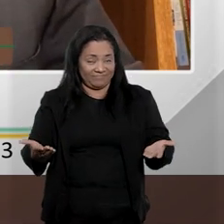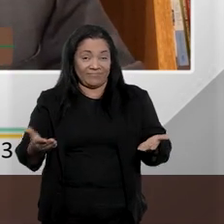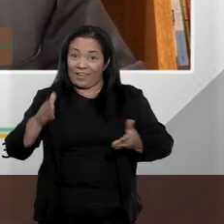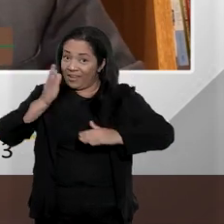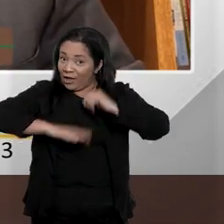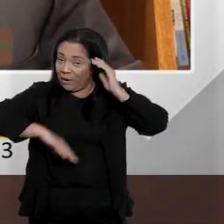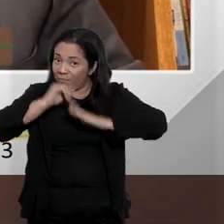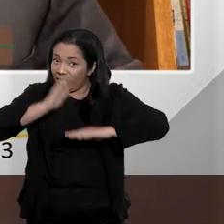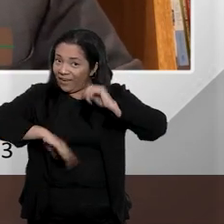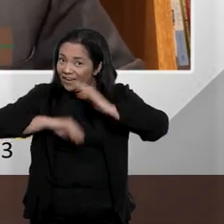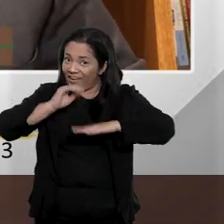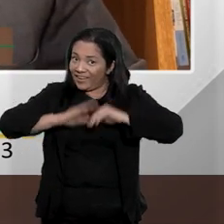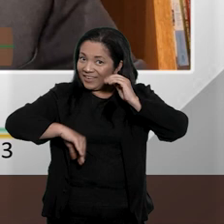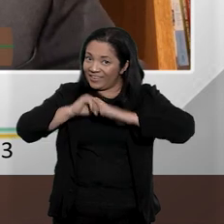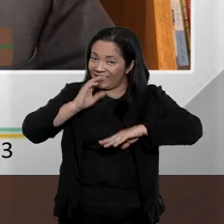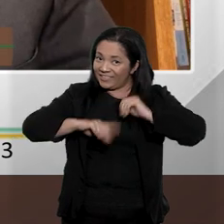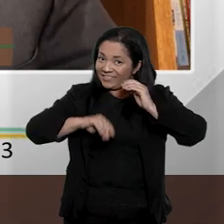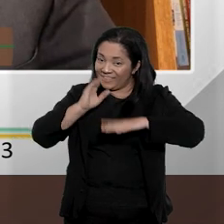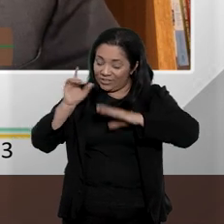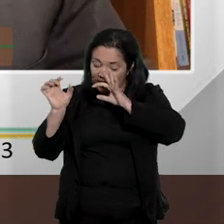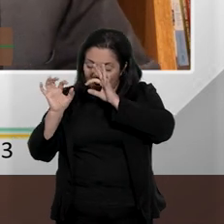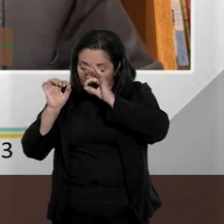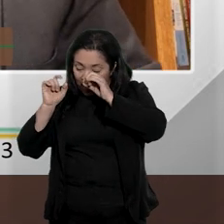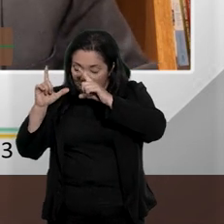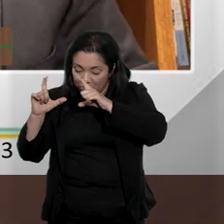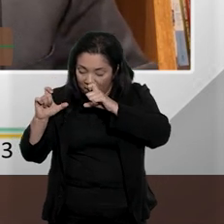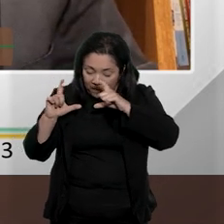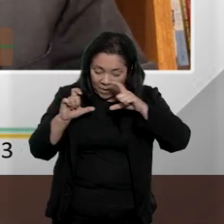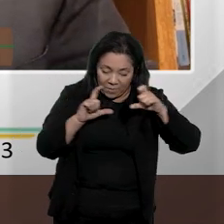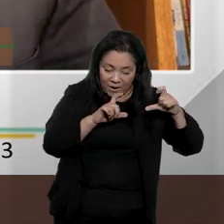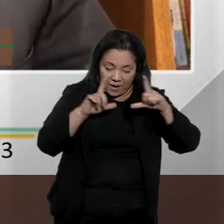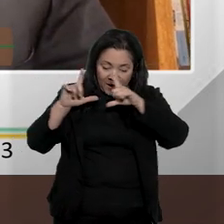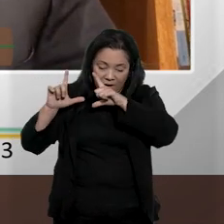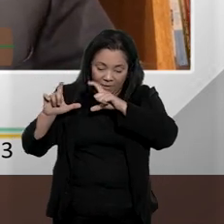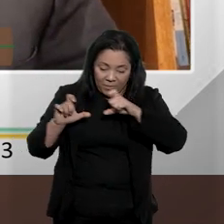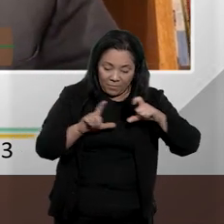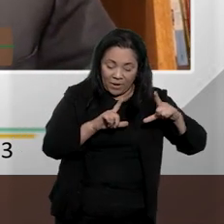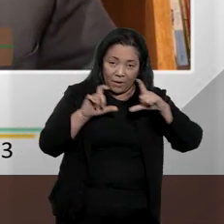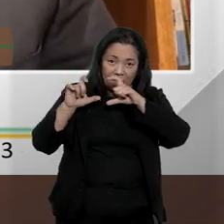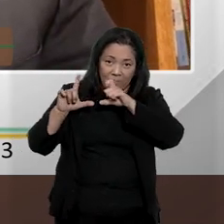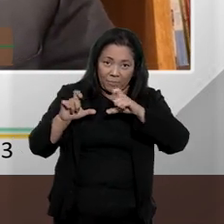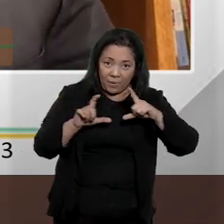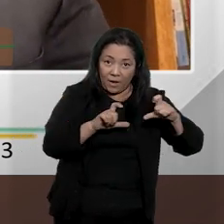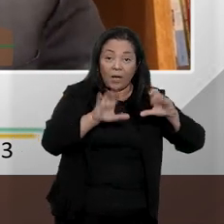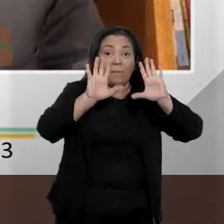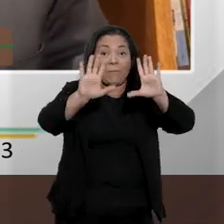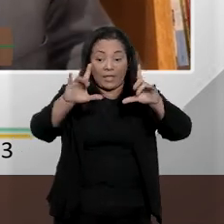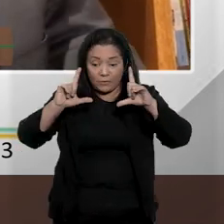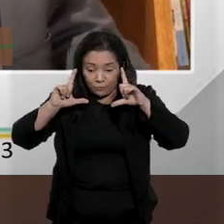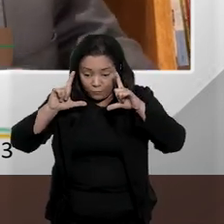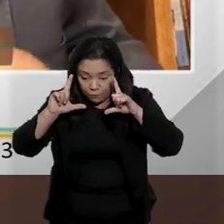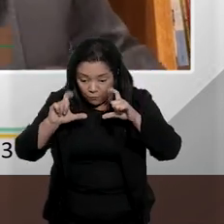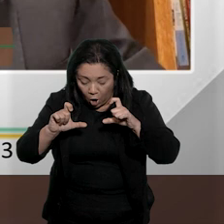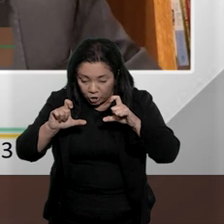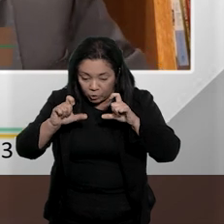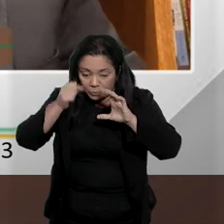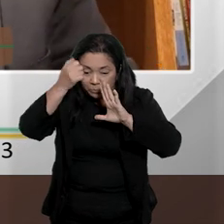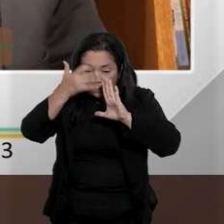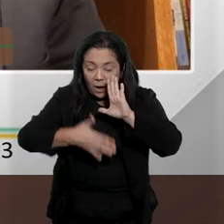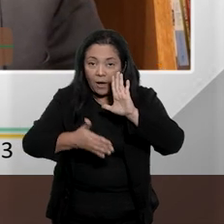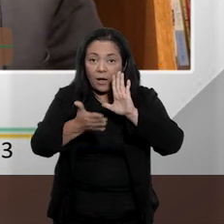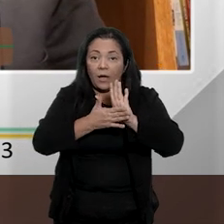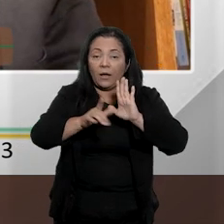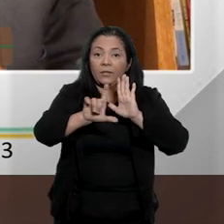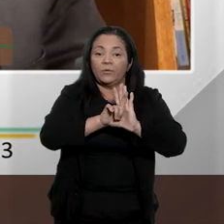acabou consolidando essa ideia de um reconhecimento fotográfico que não tem previsão em lei. Então, havia um grupo